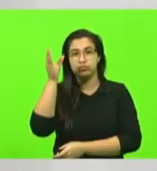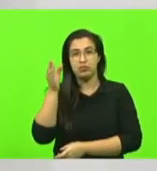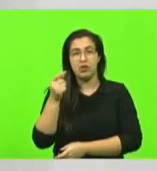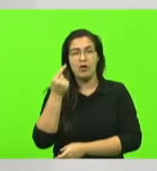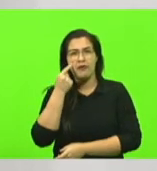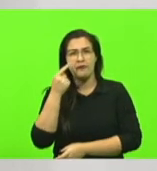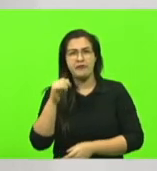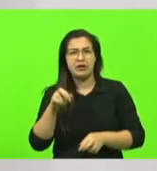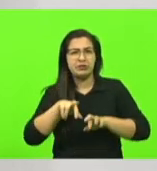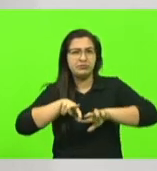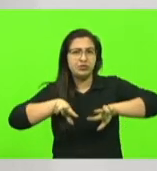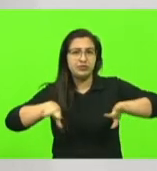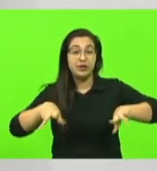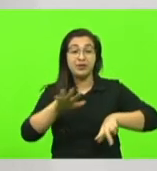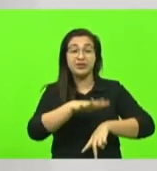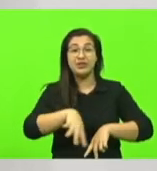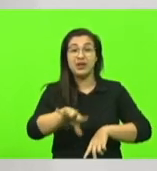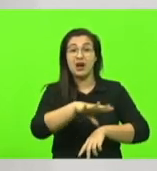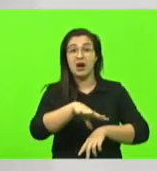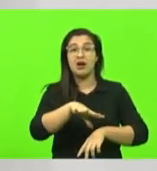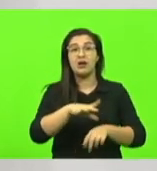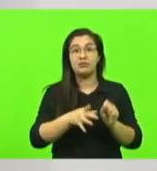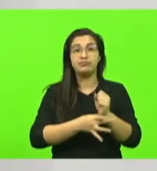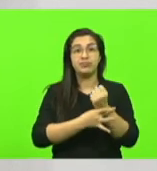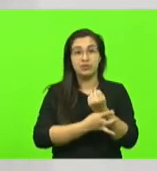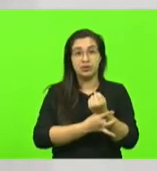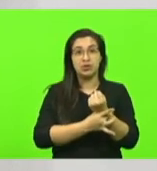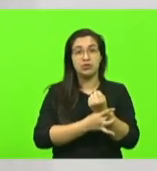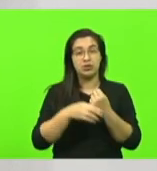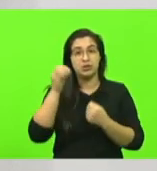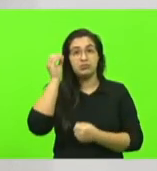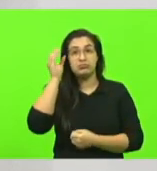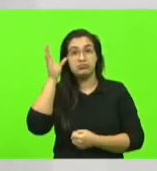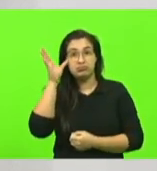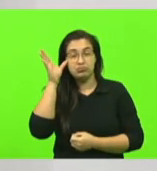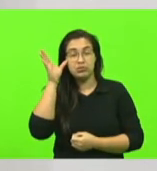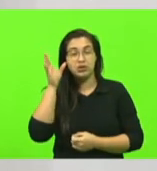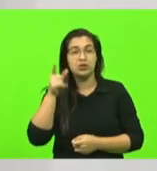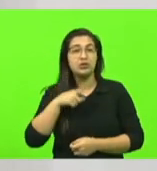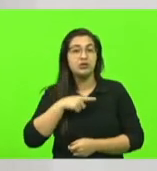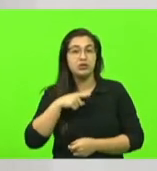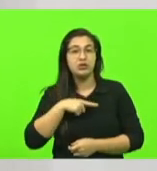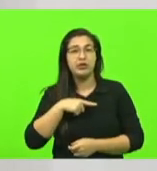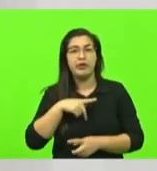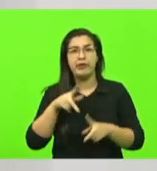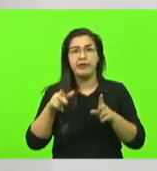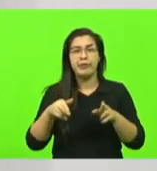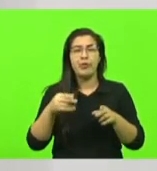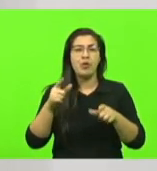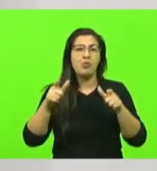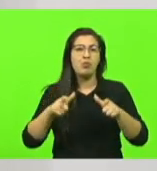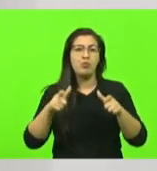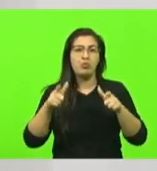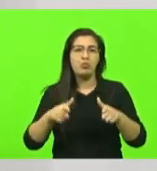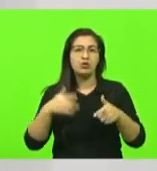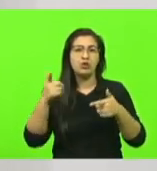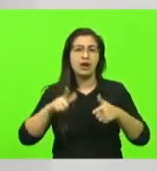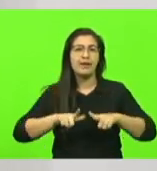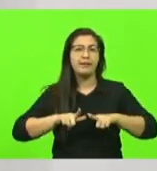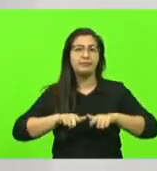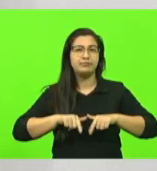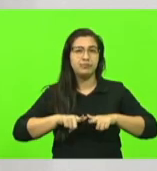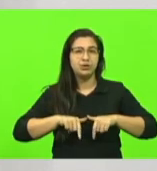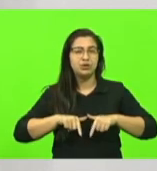área de inteligência principalmente nós temos em Israel nos Estados Unidos muitos